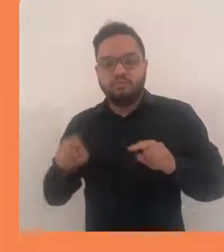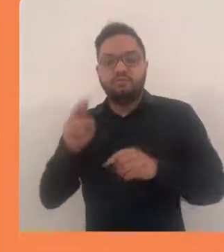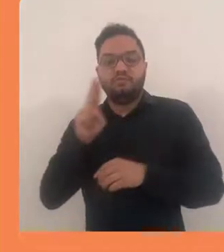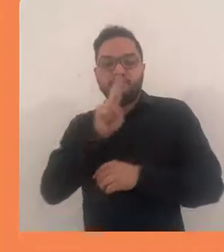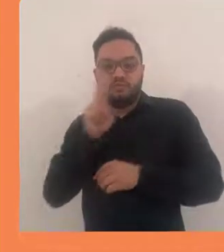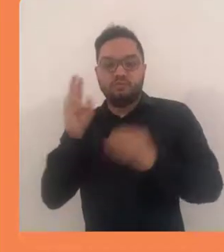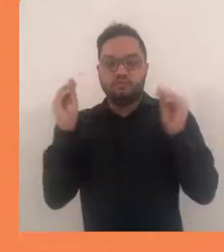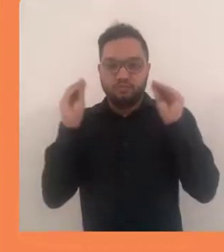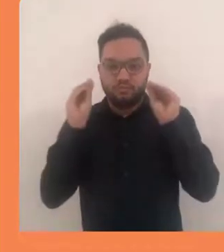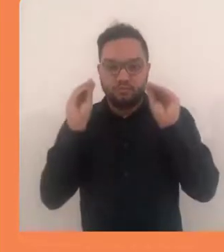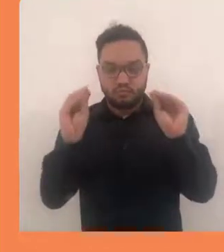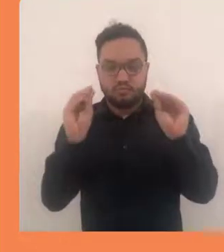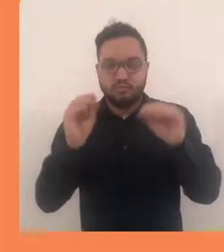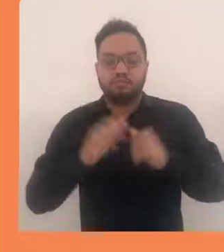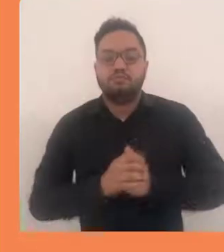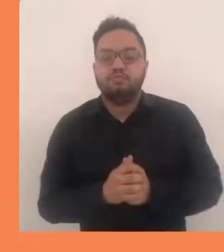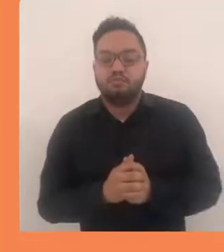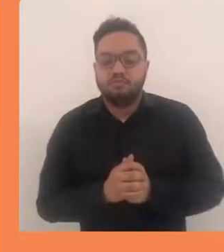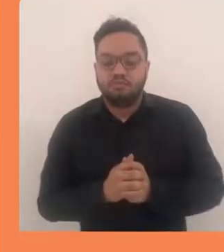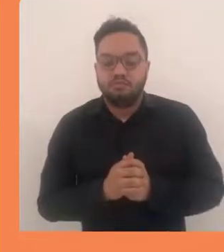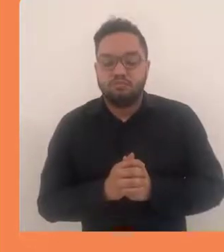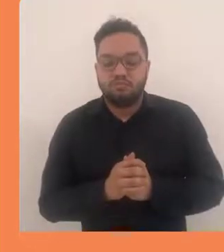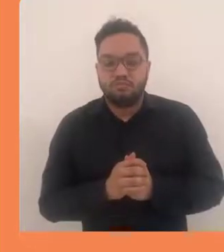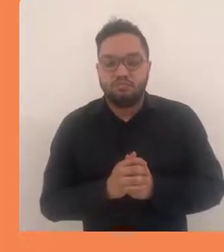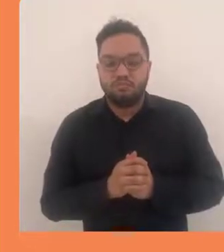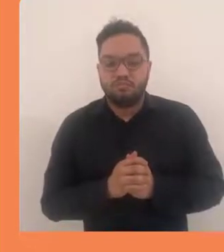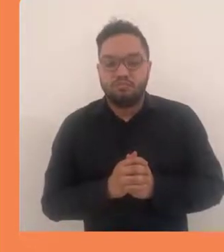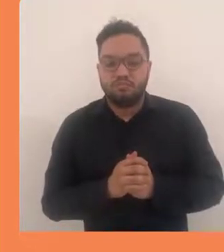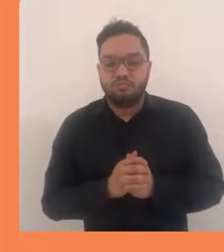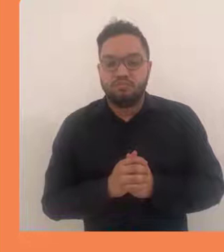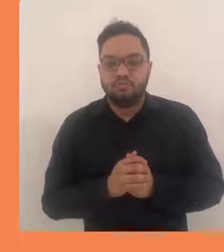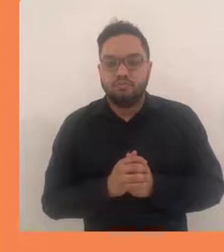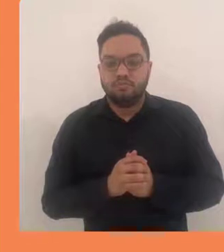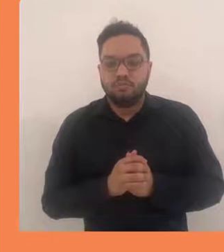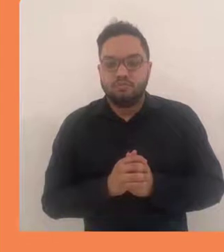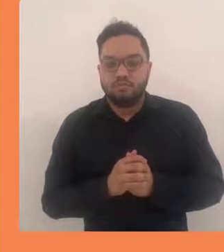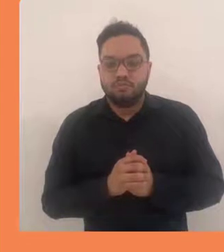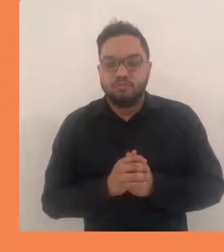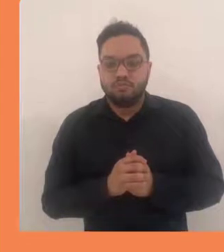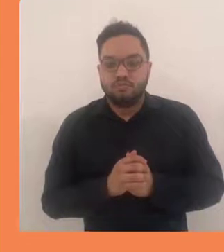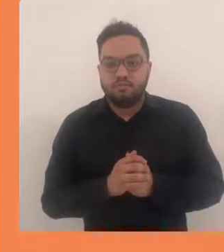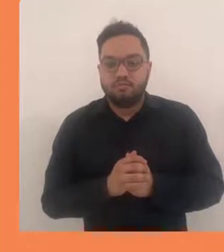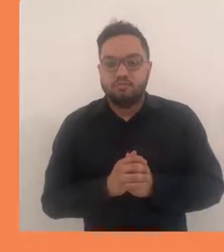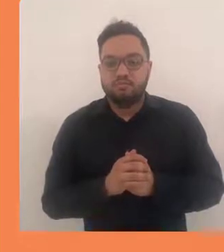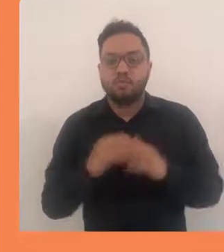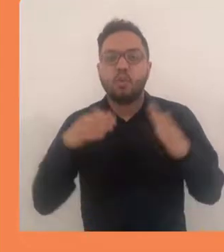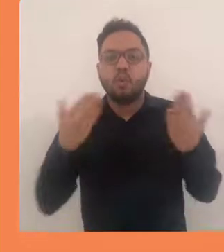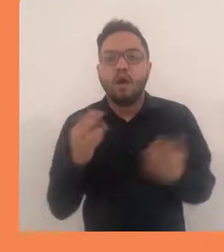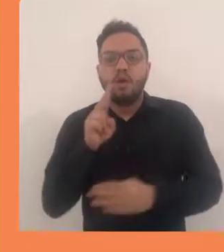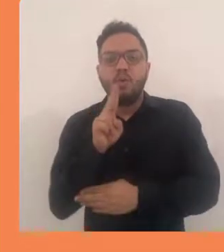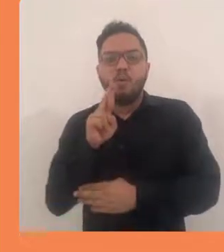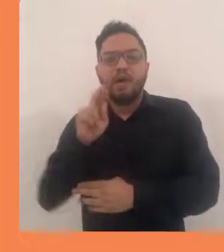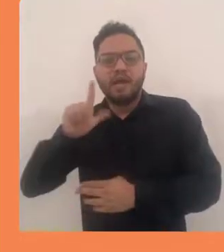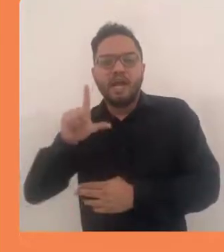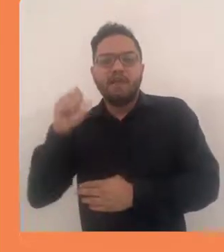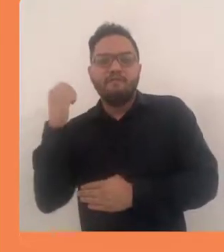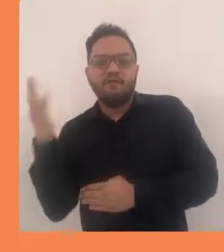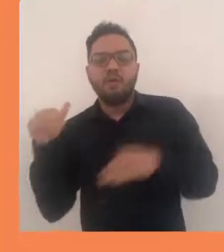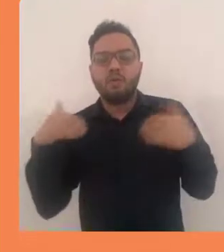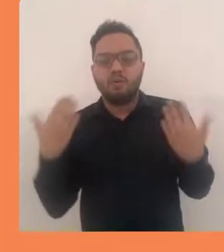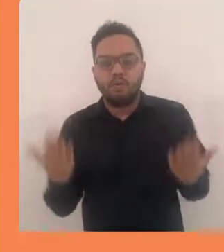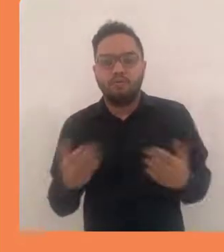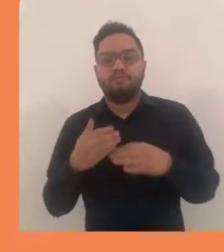Então aqui nós vamos, é, projeto, um nome, projeto Nambiquara.